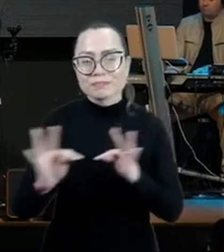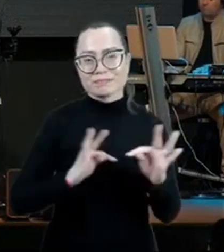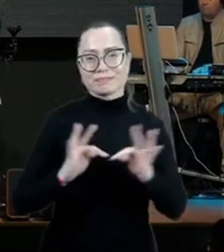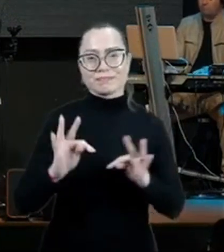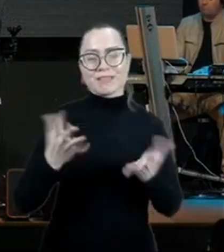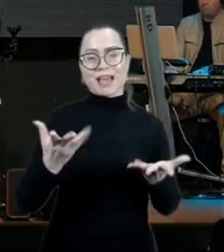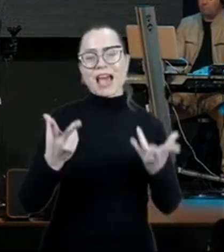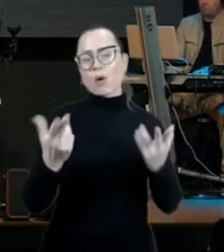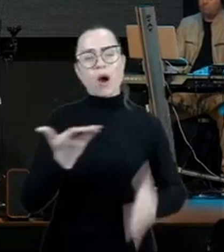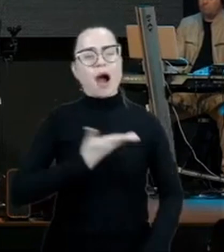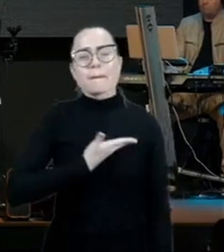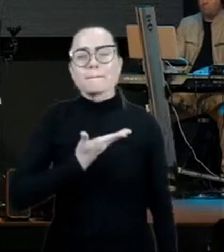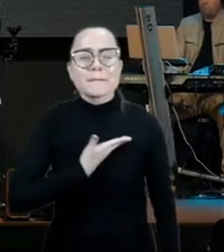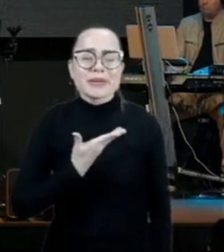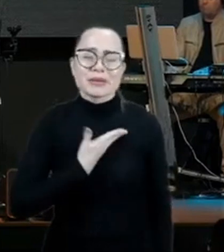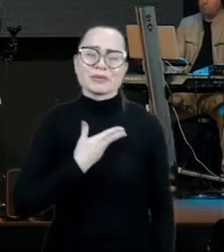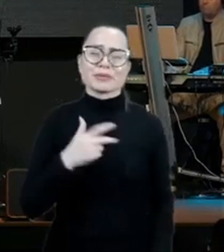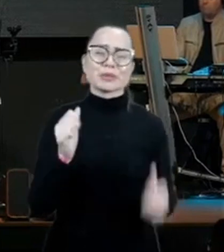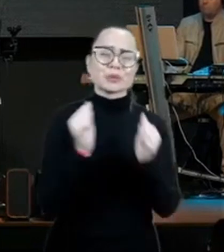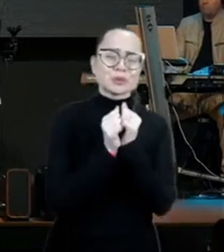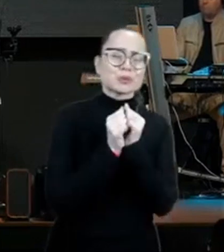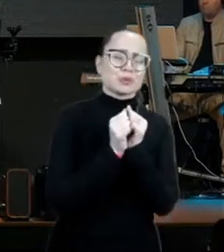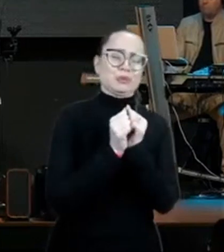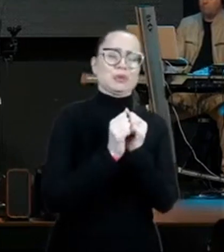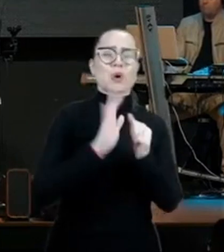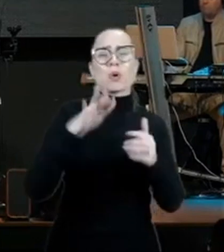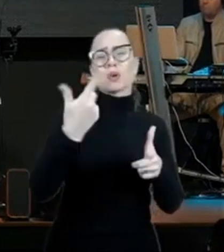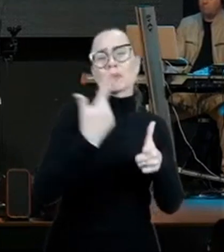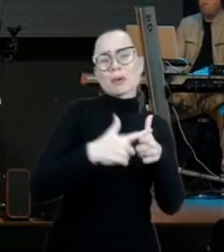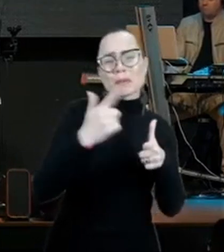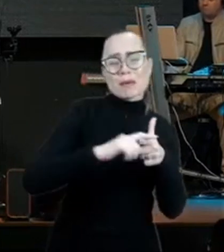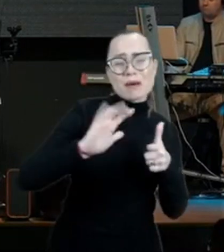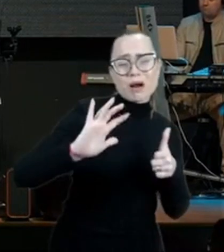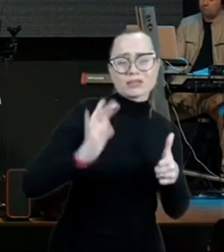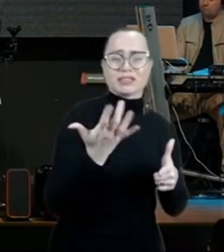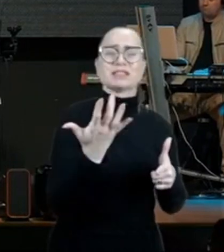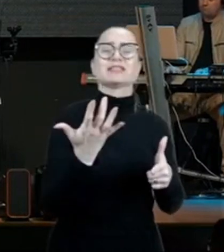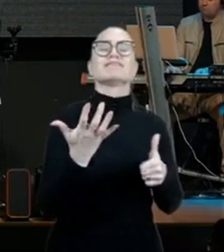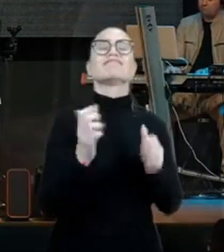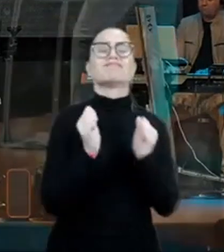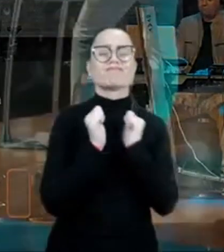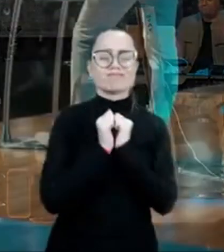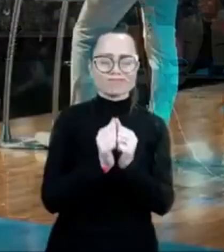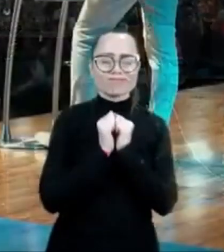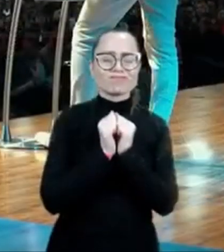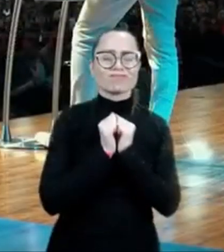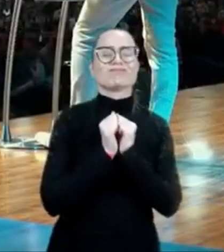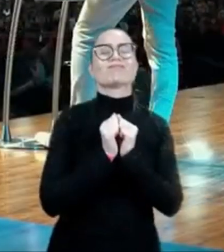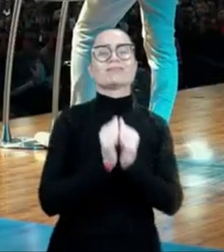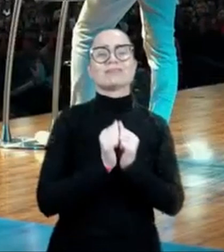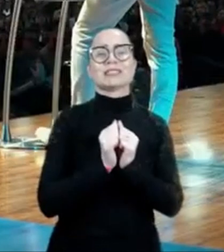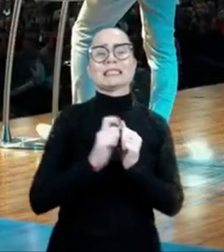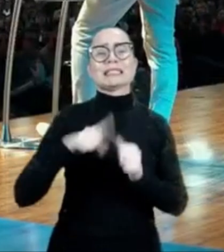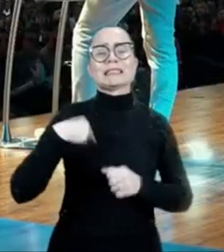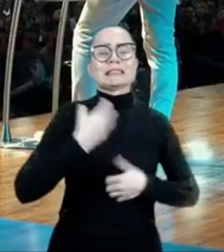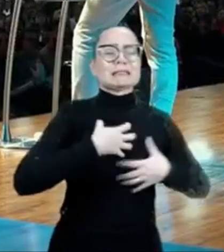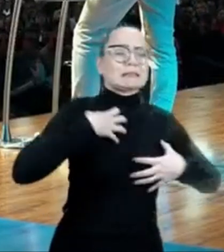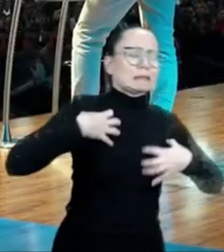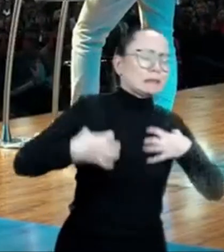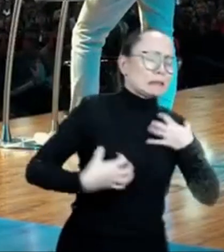nos dias de choro, de luto, de perda, de desespero,